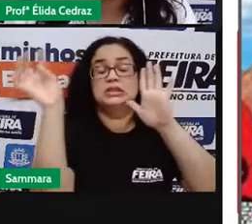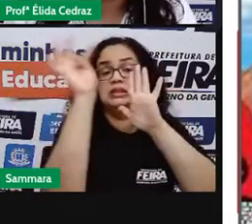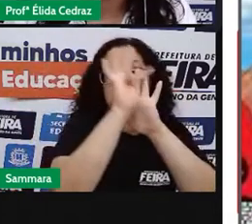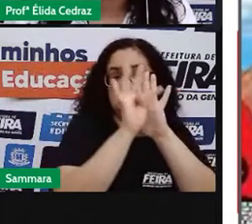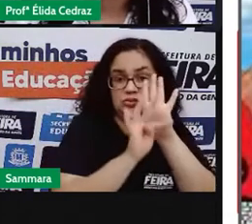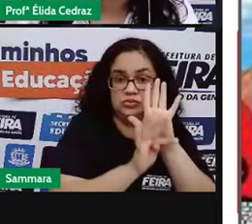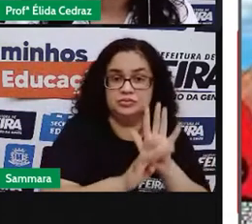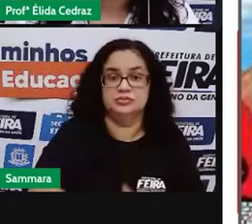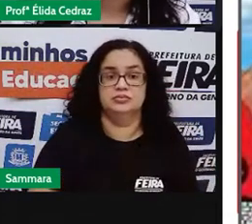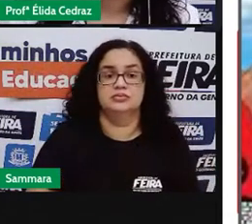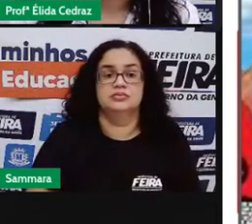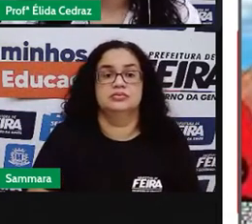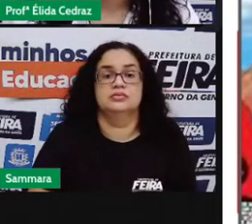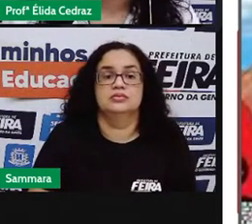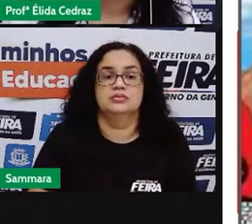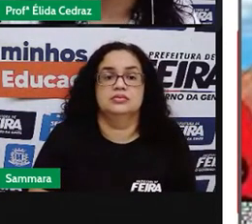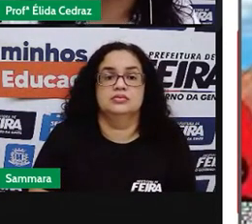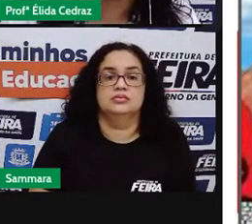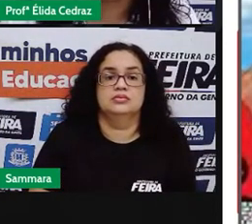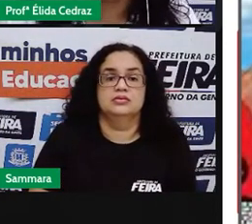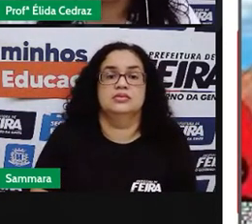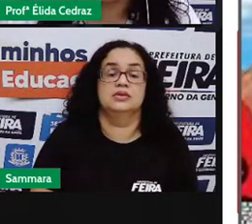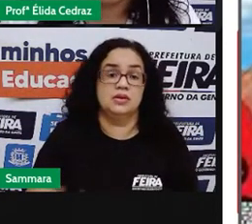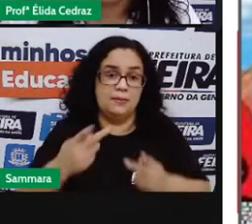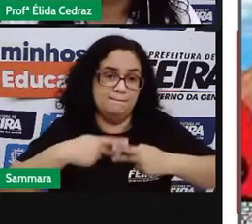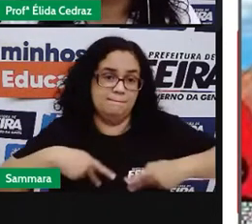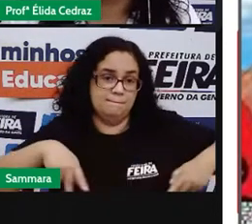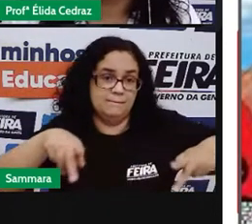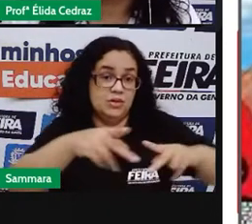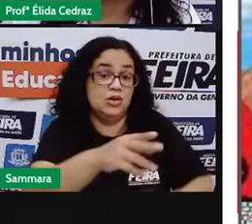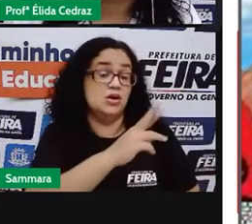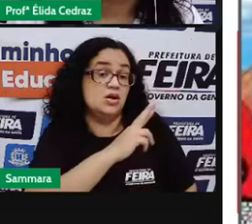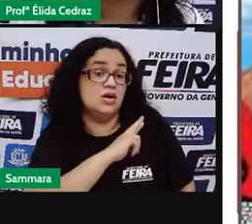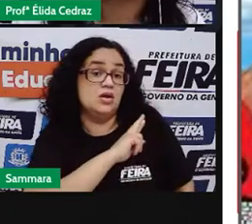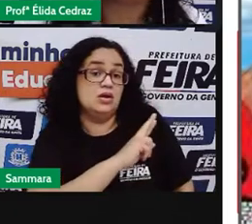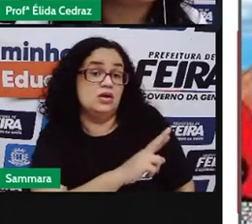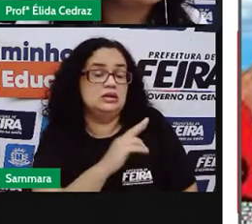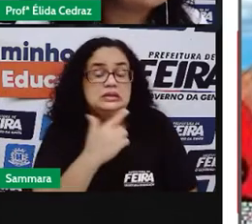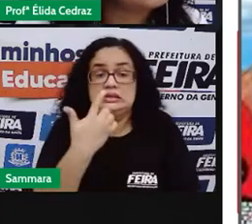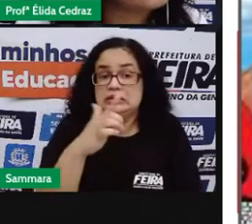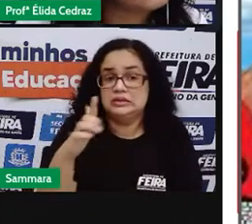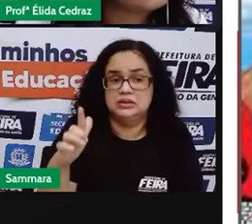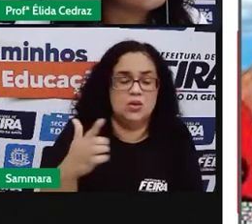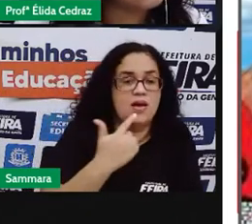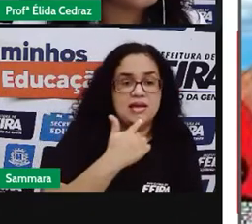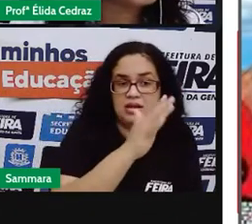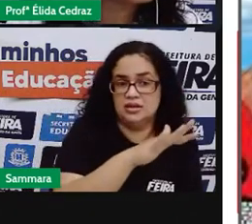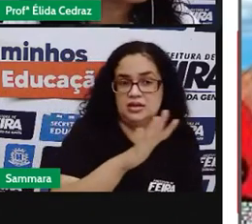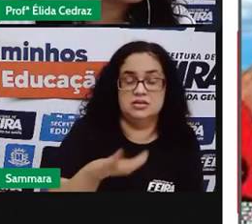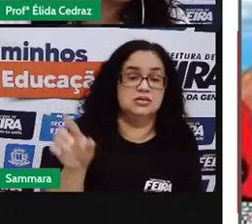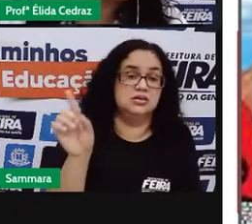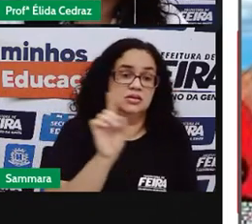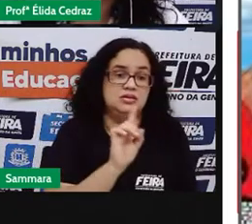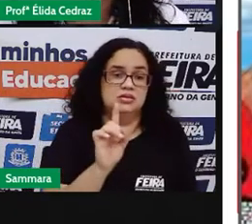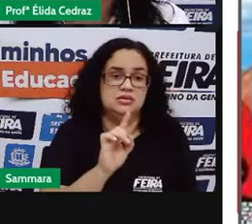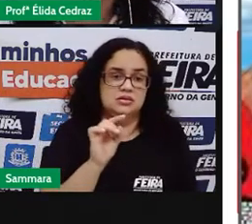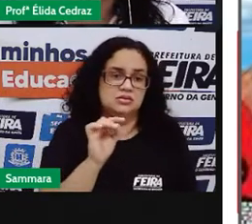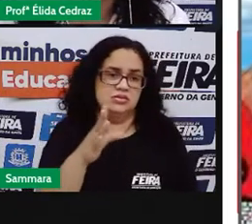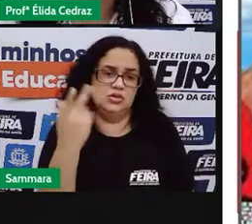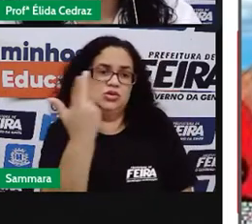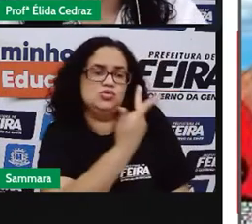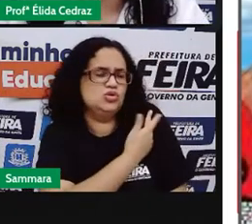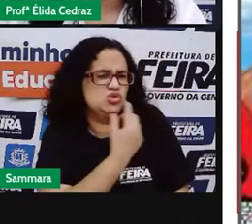publicitário? O público-alvo não é a criança. A criança não vai sair